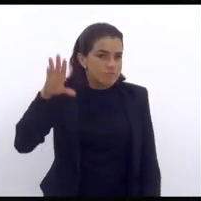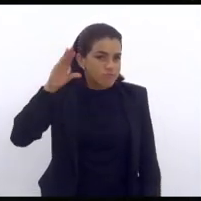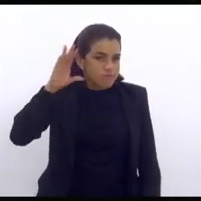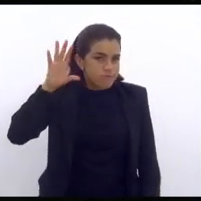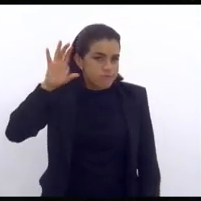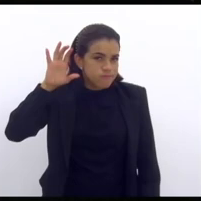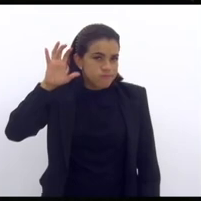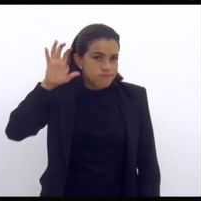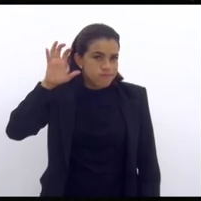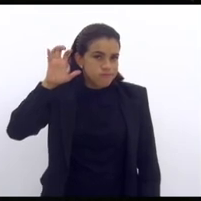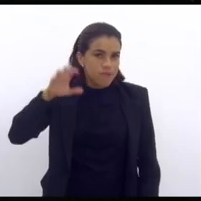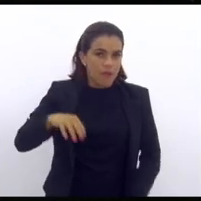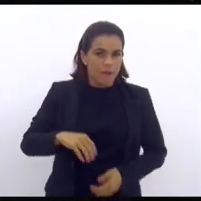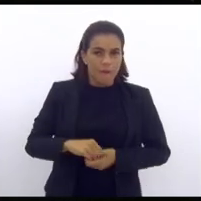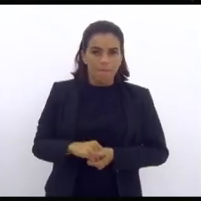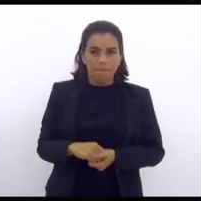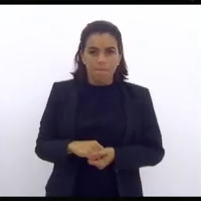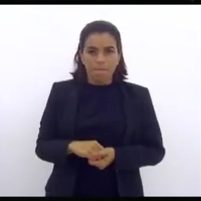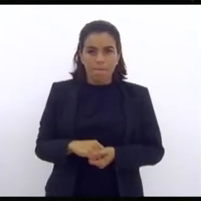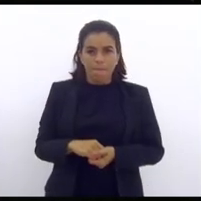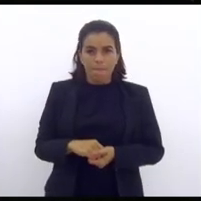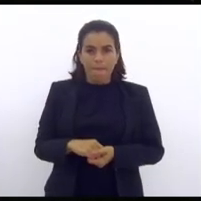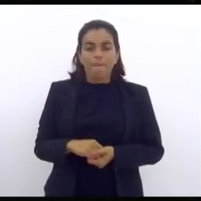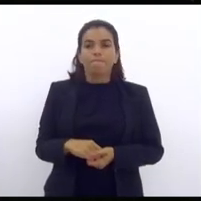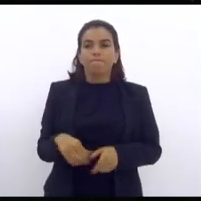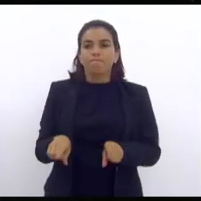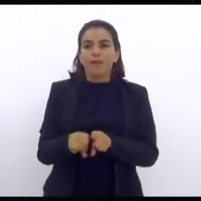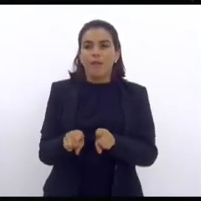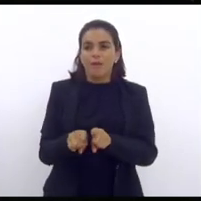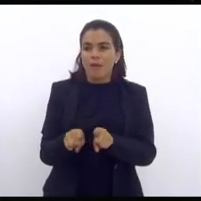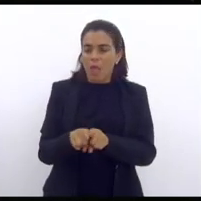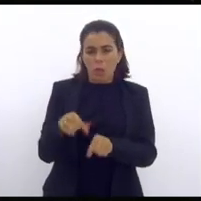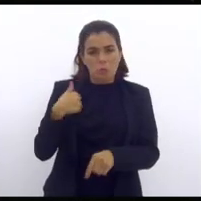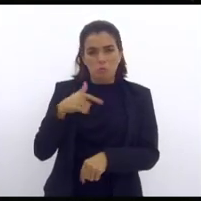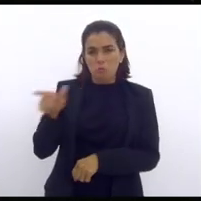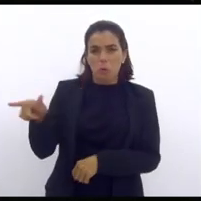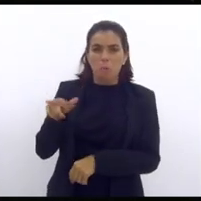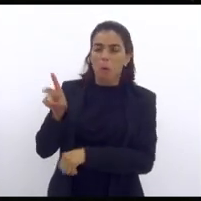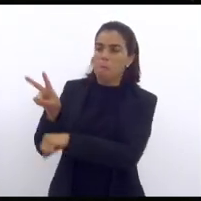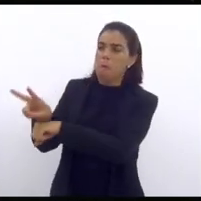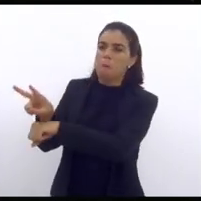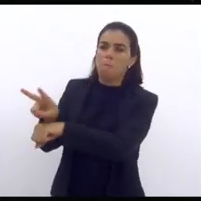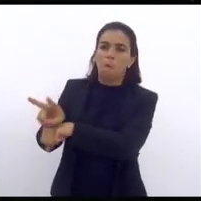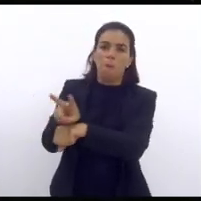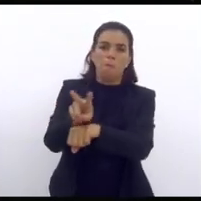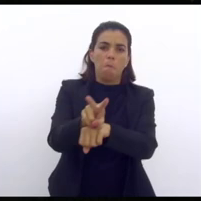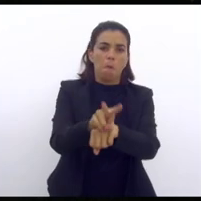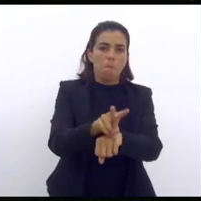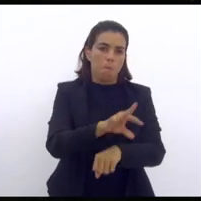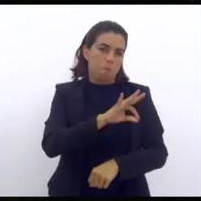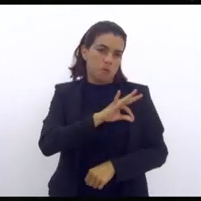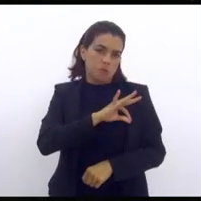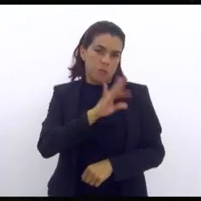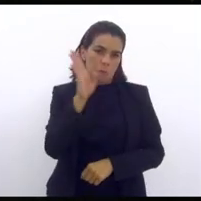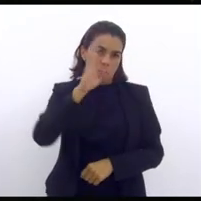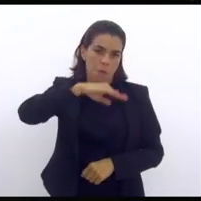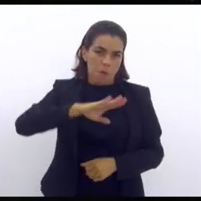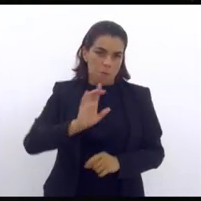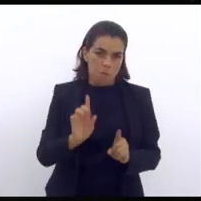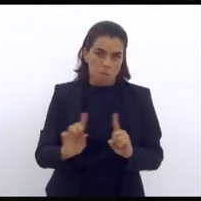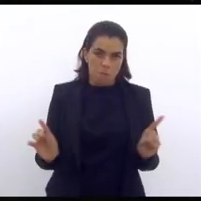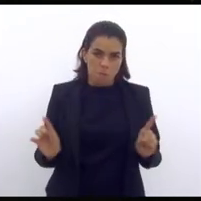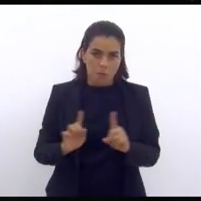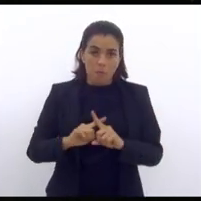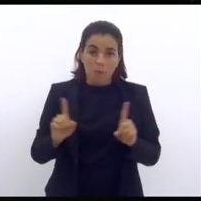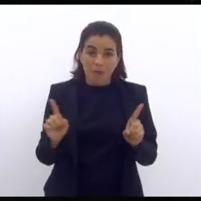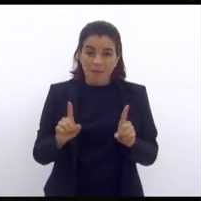vagabundo. Eu, você, pela segurança, pelo cidadão de bem, não estou aqui para passar a mão e mal policial, não vou fazer isso, mas nós